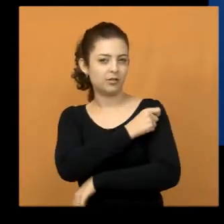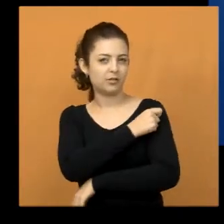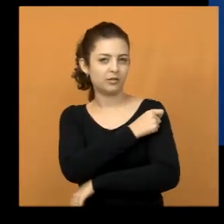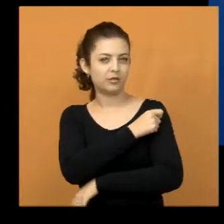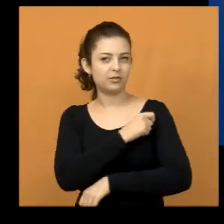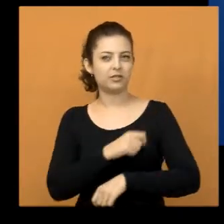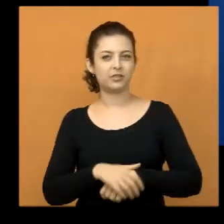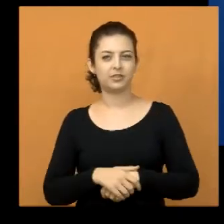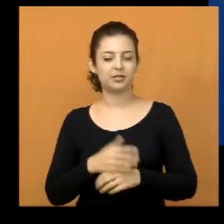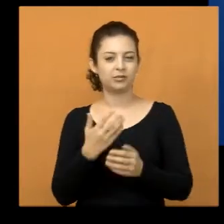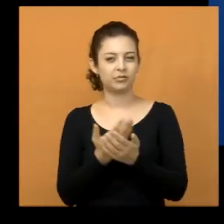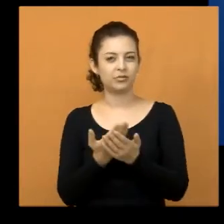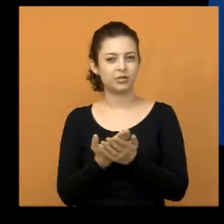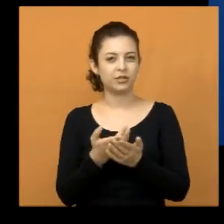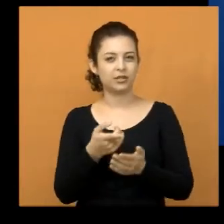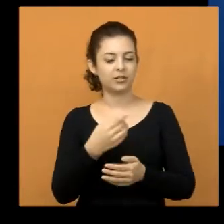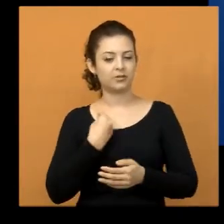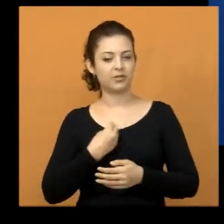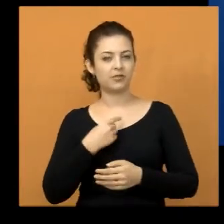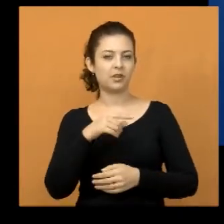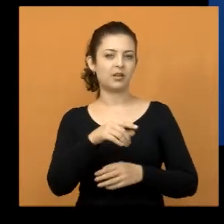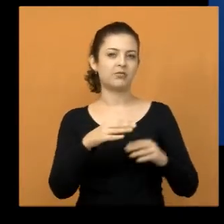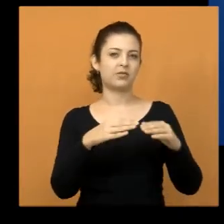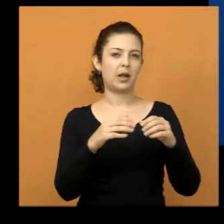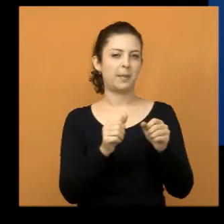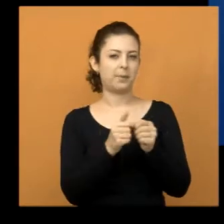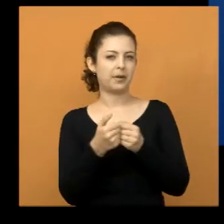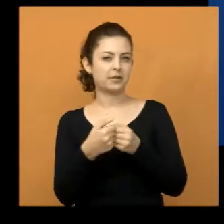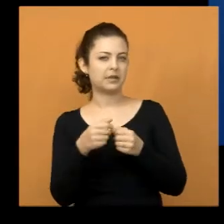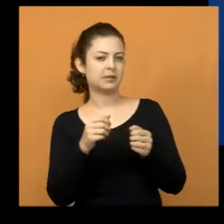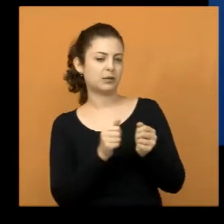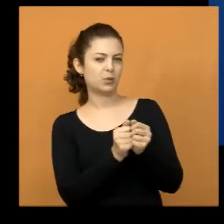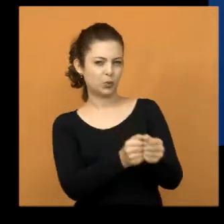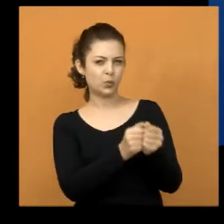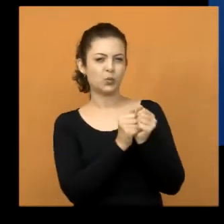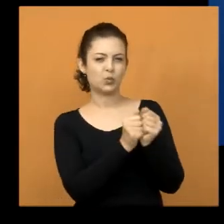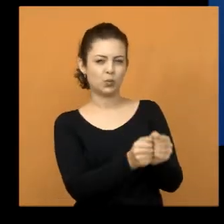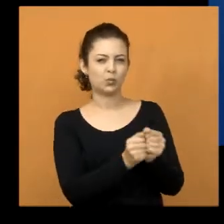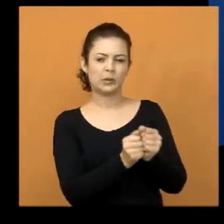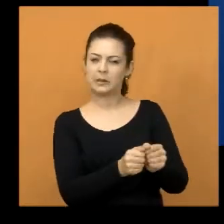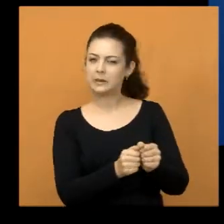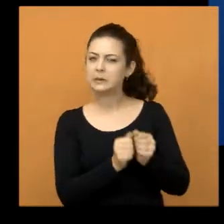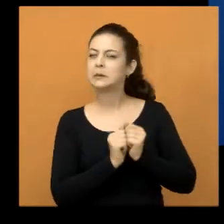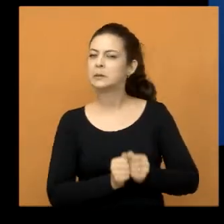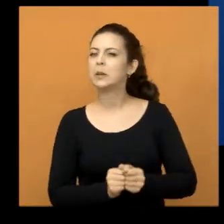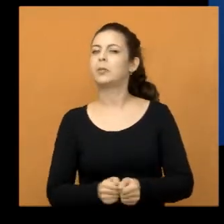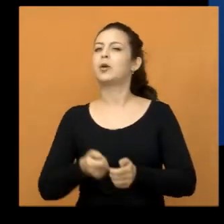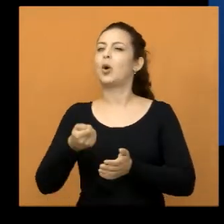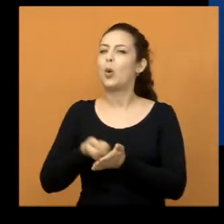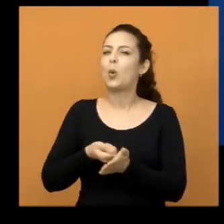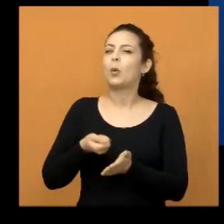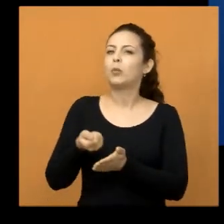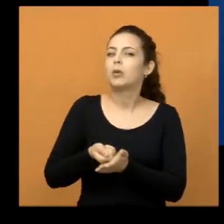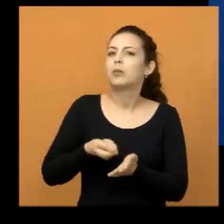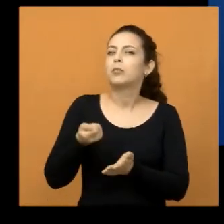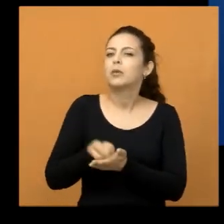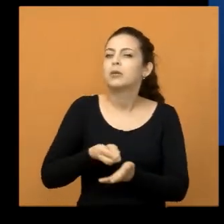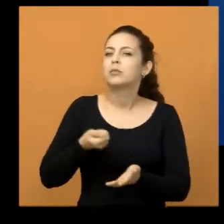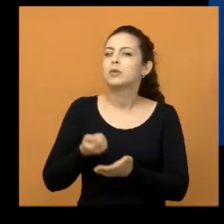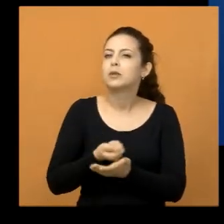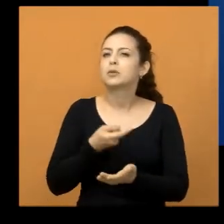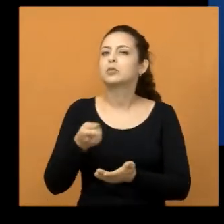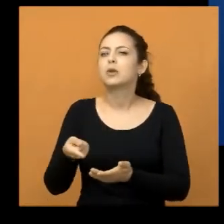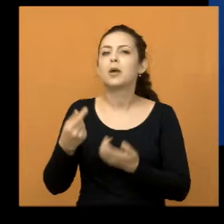estudam. Eu também moro ali no bairro, estou sempre ali junto com eles também, estou cobrando também essa